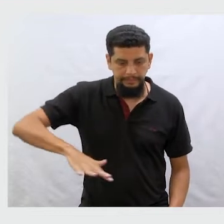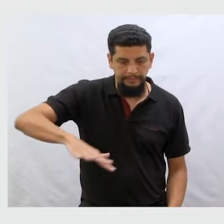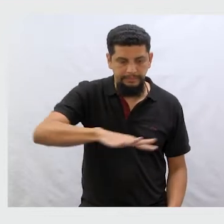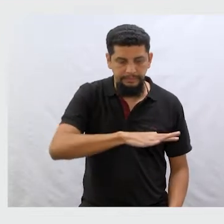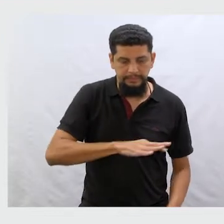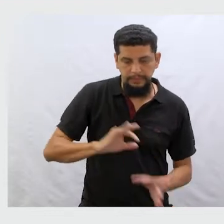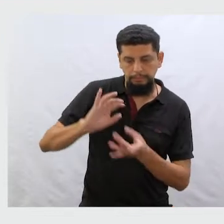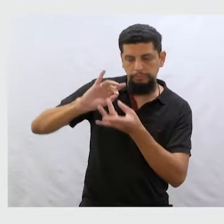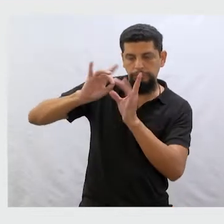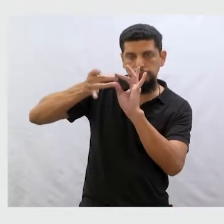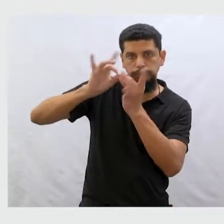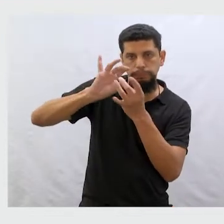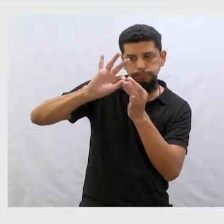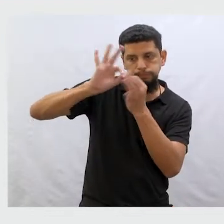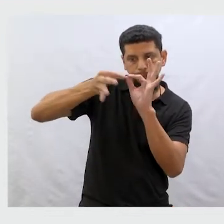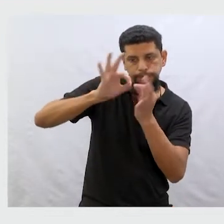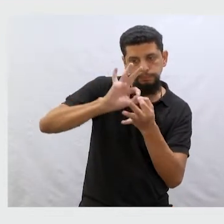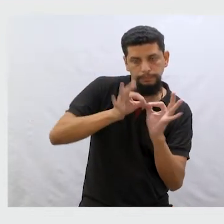Bom,